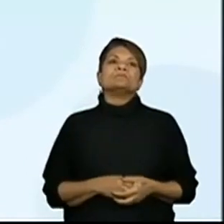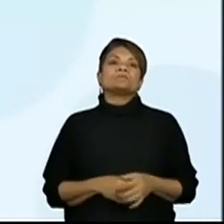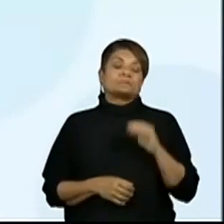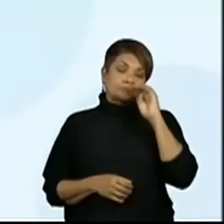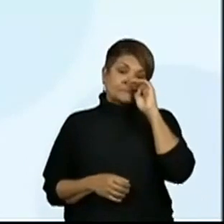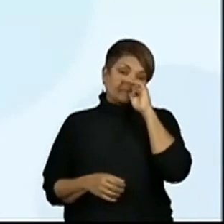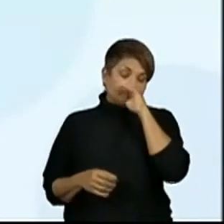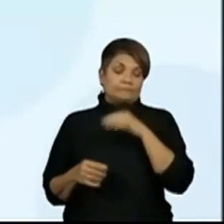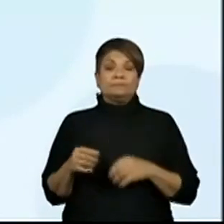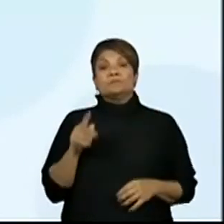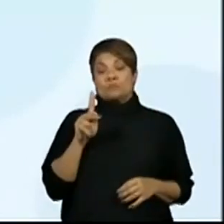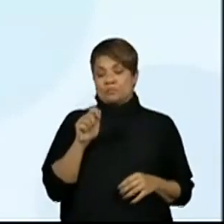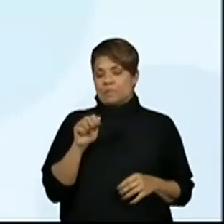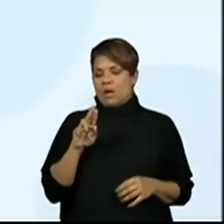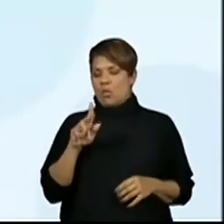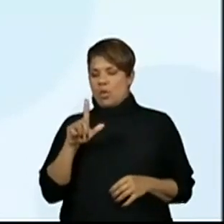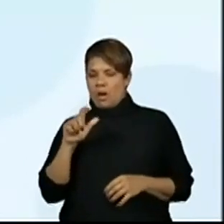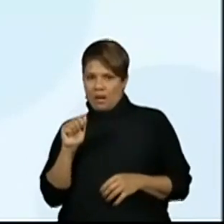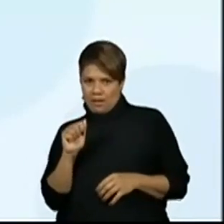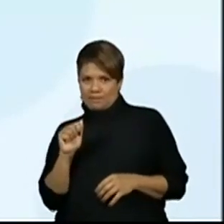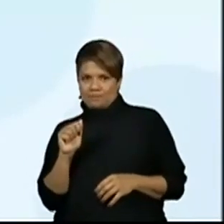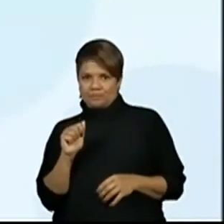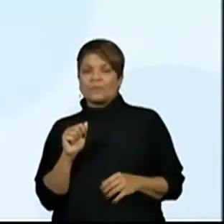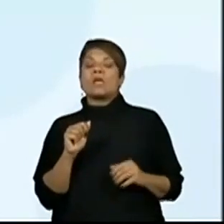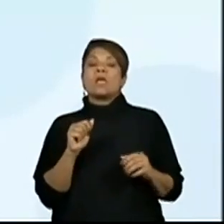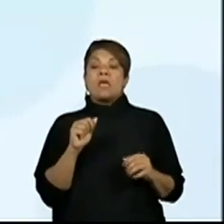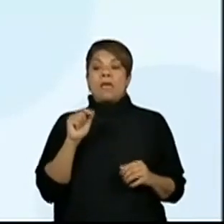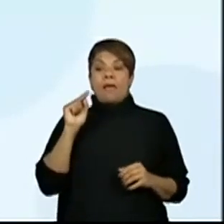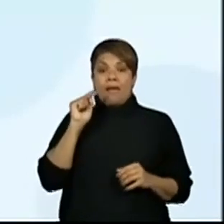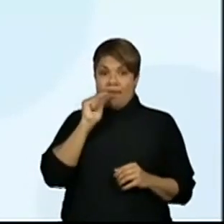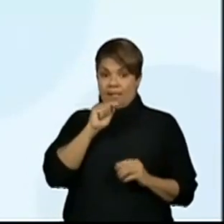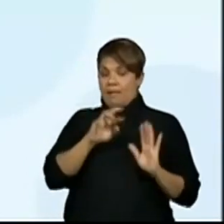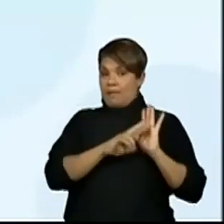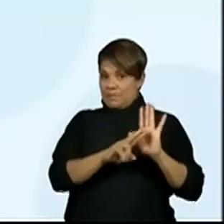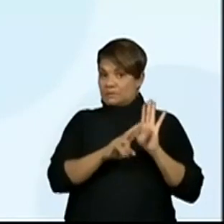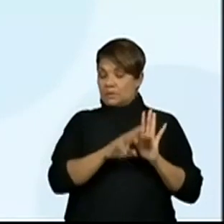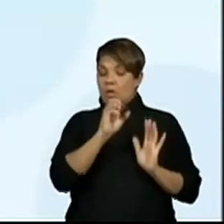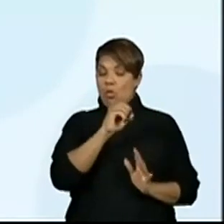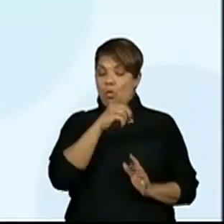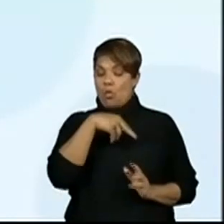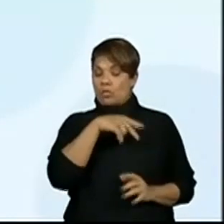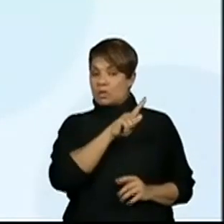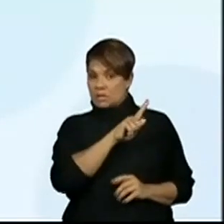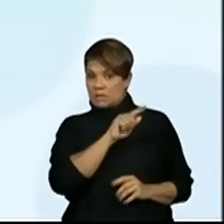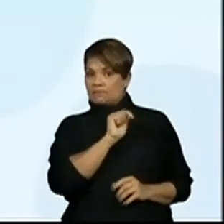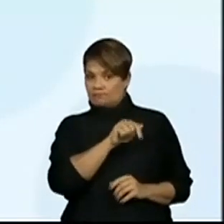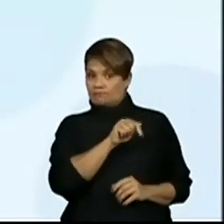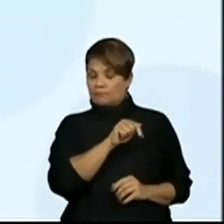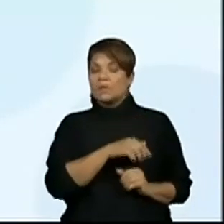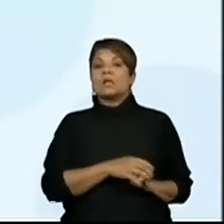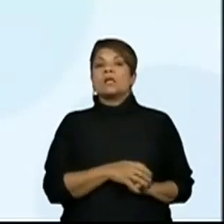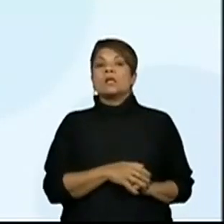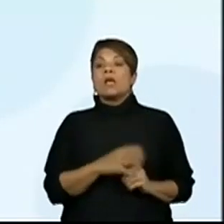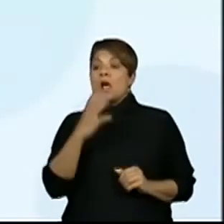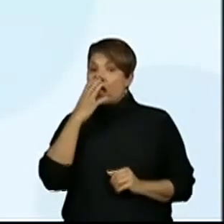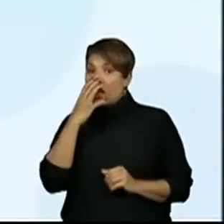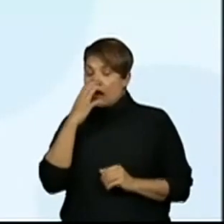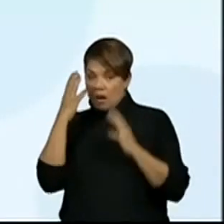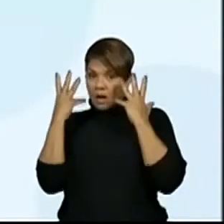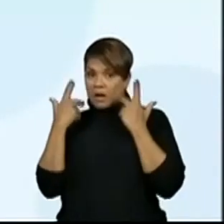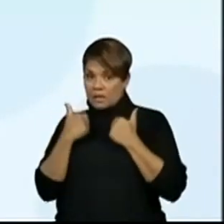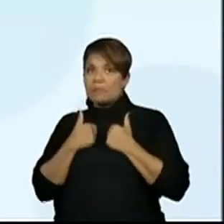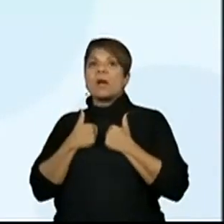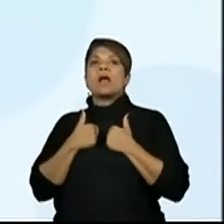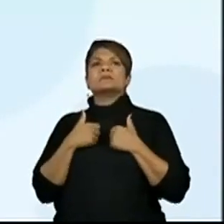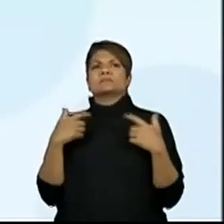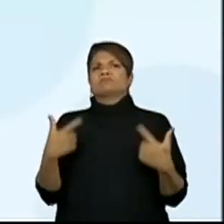Segundo Paula Alves, representante da ONG, os animais, sendo alguns de raça,